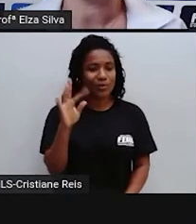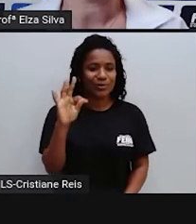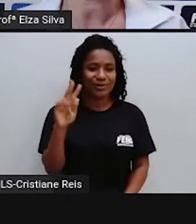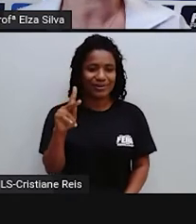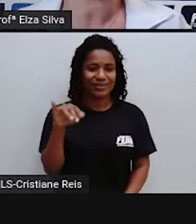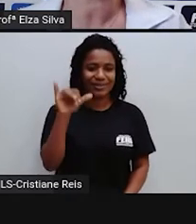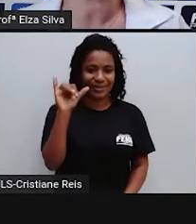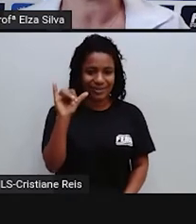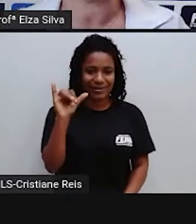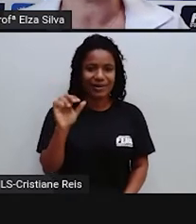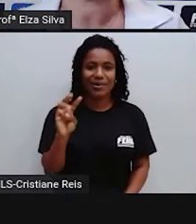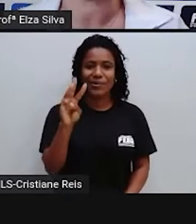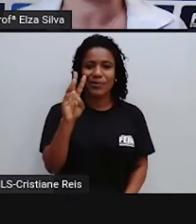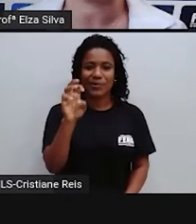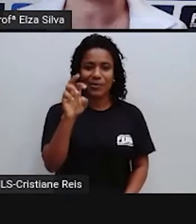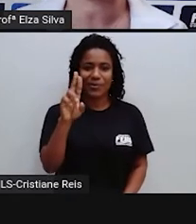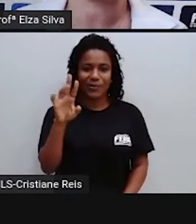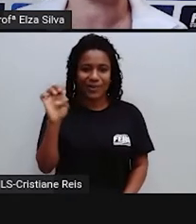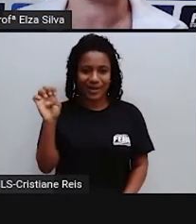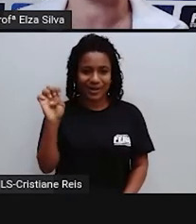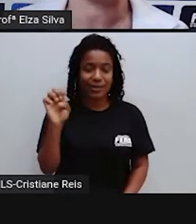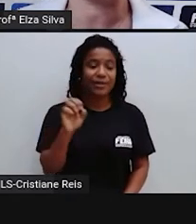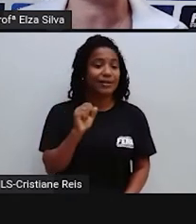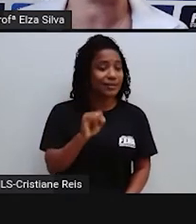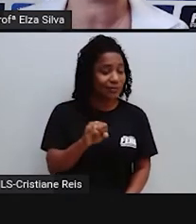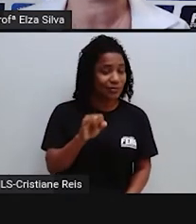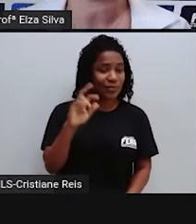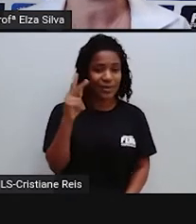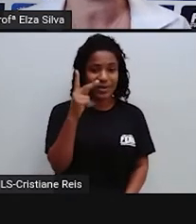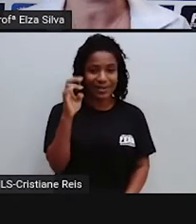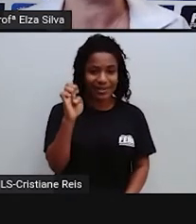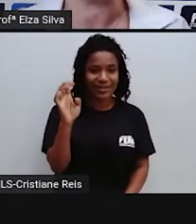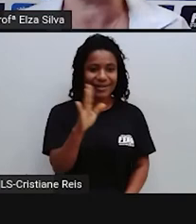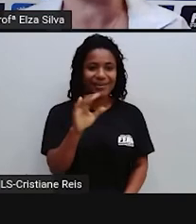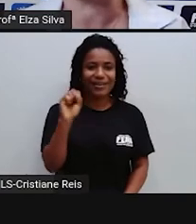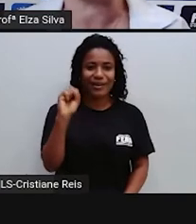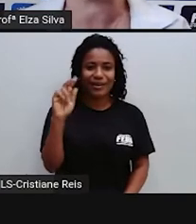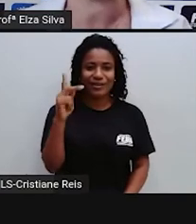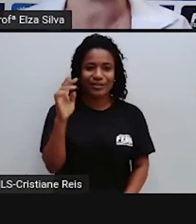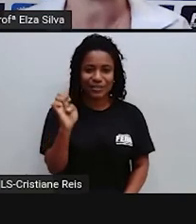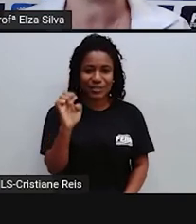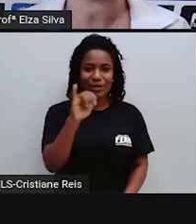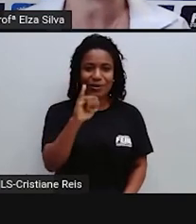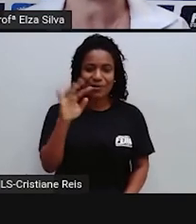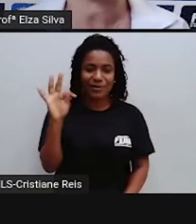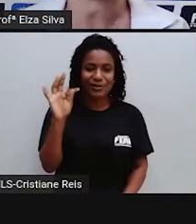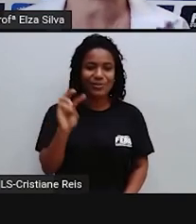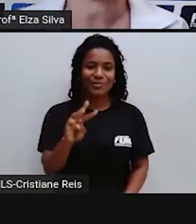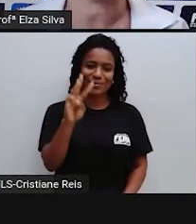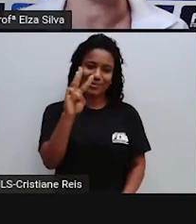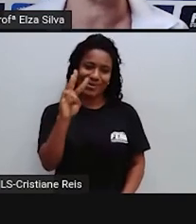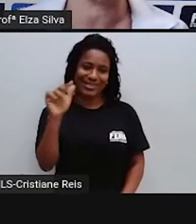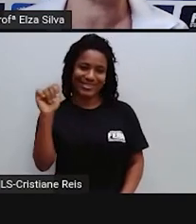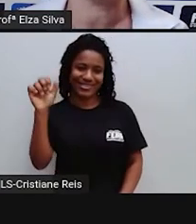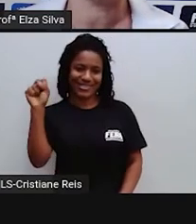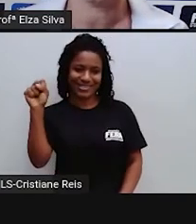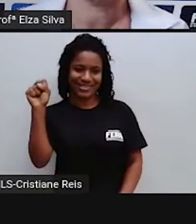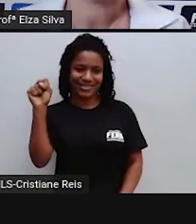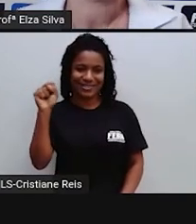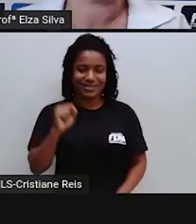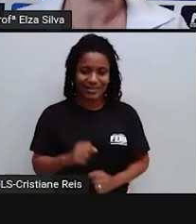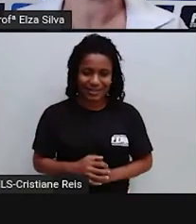E se meu sujeito For he She Ou it O pronome Ou melhor O verbo To be Será Was